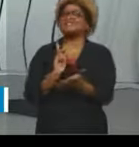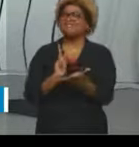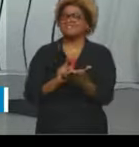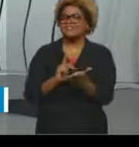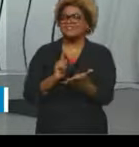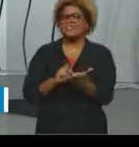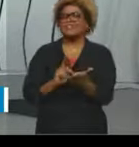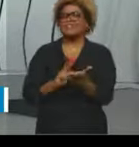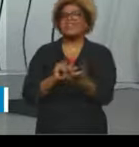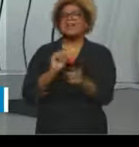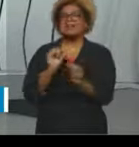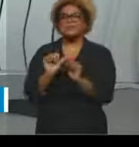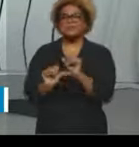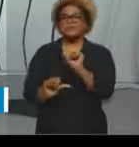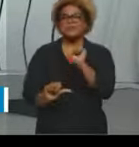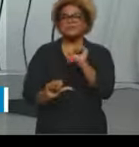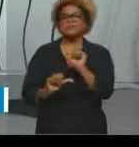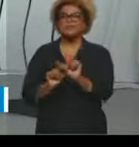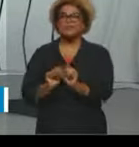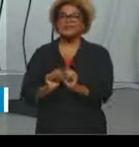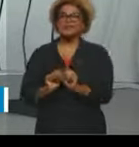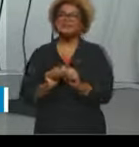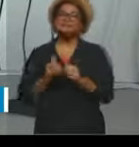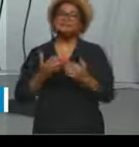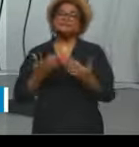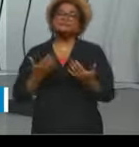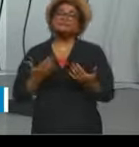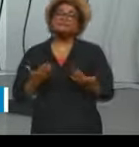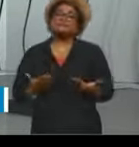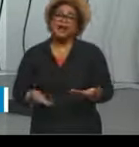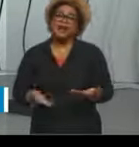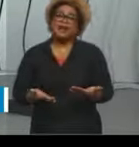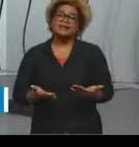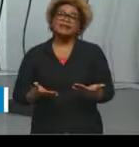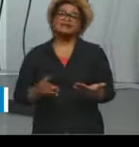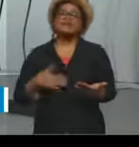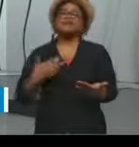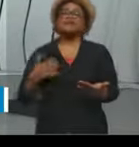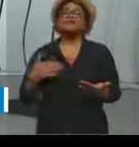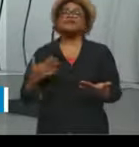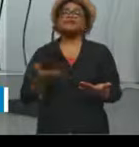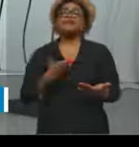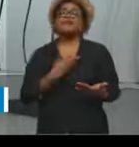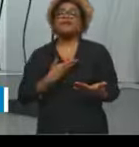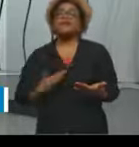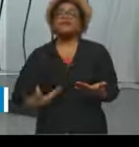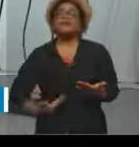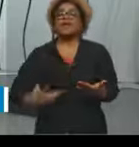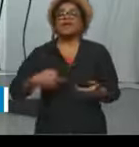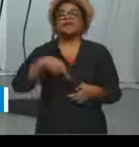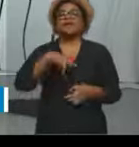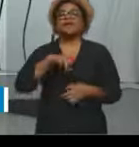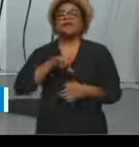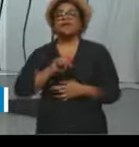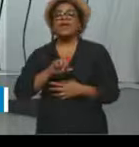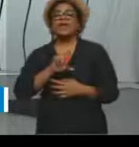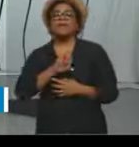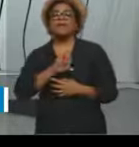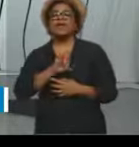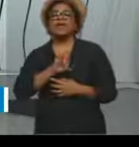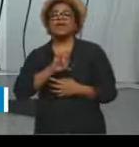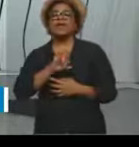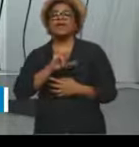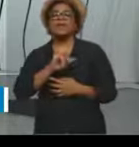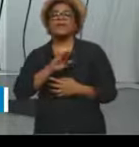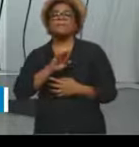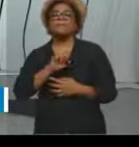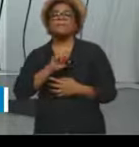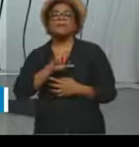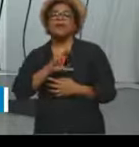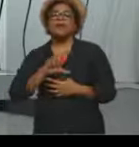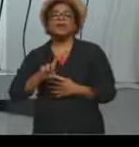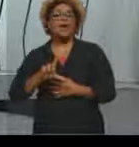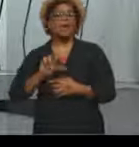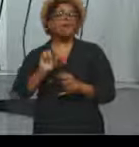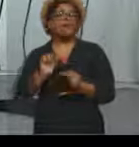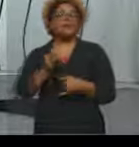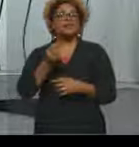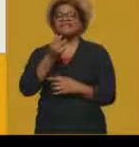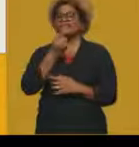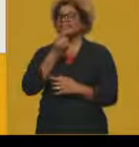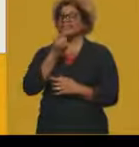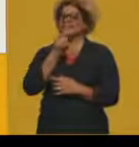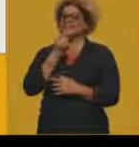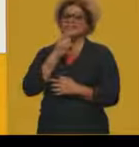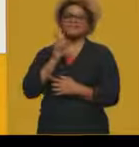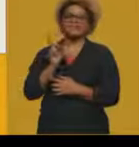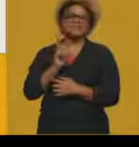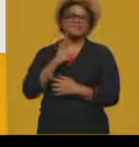gente tem é o desenvolvimento de governos neoliberais que muitas vezes não vão agir, né, não vão atender esses anseios, né,